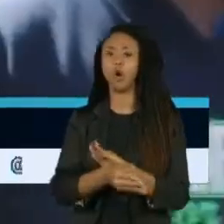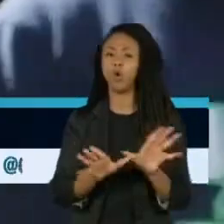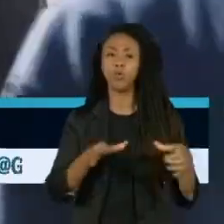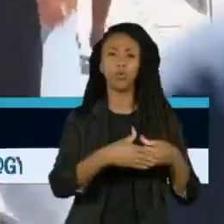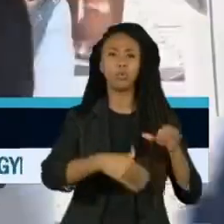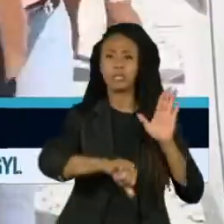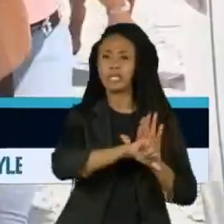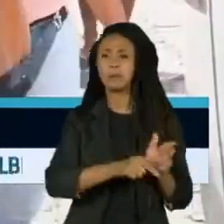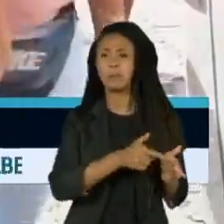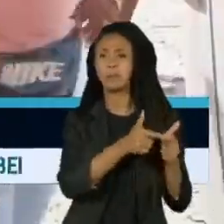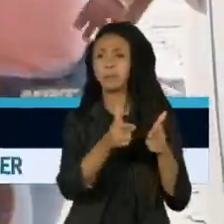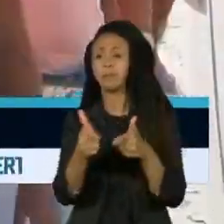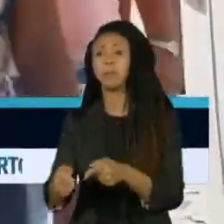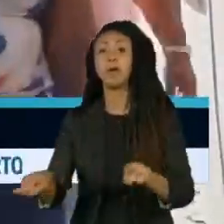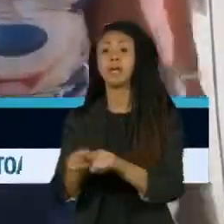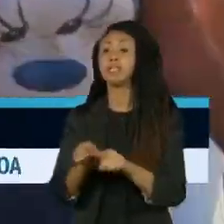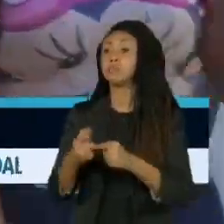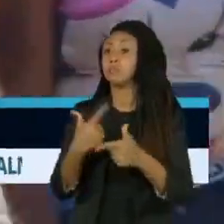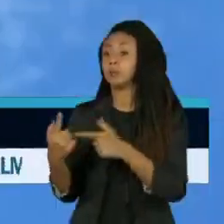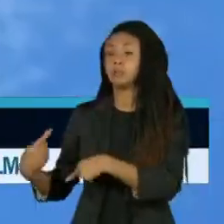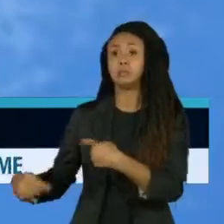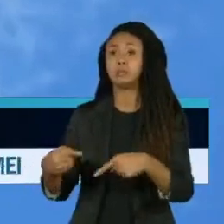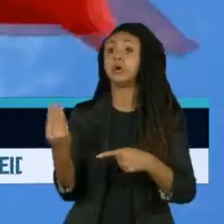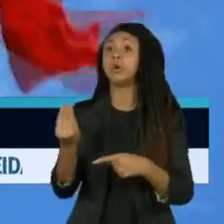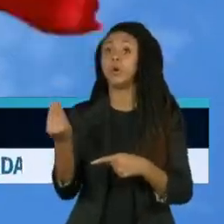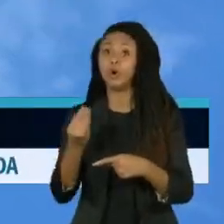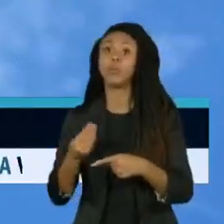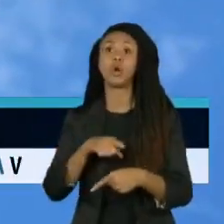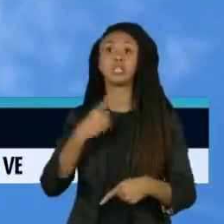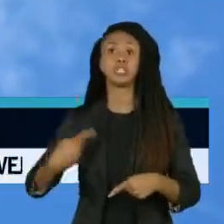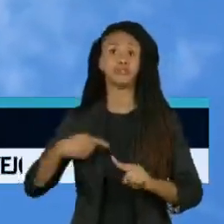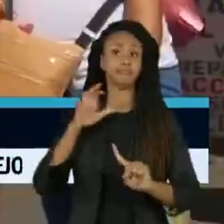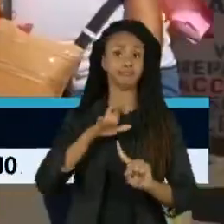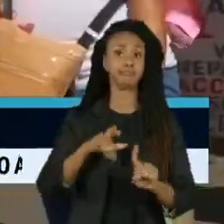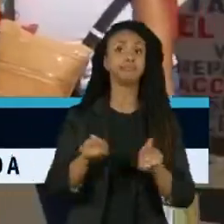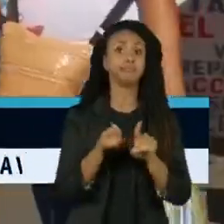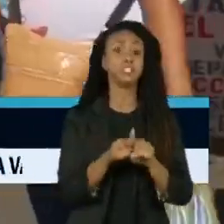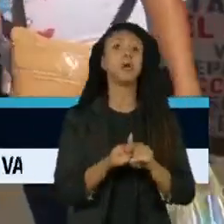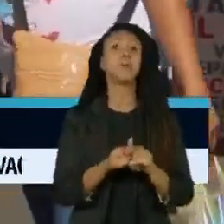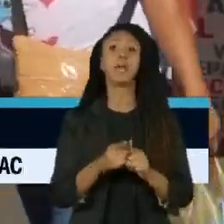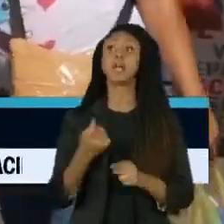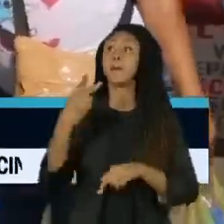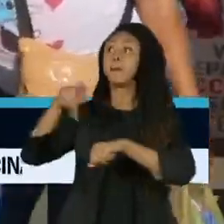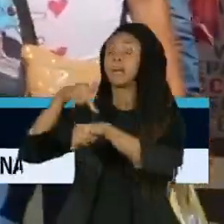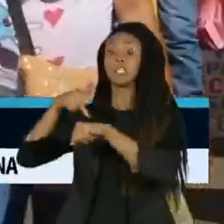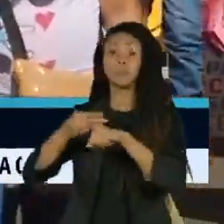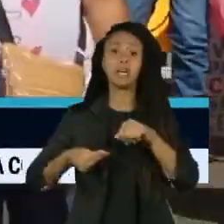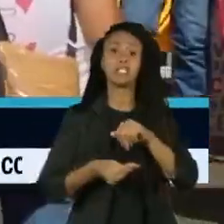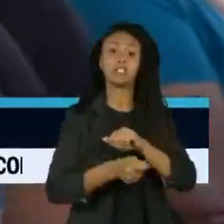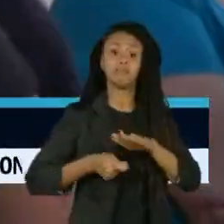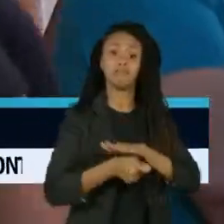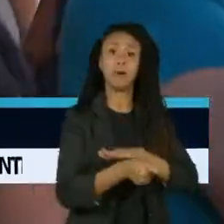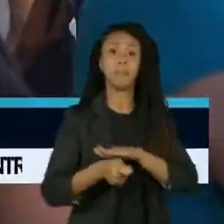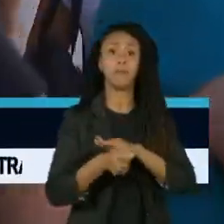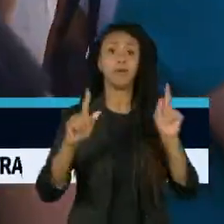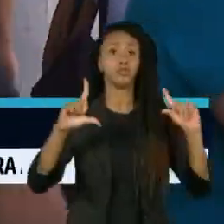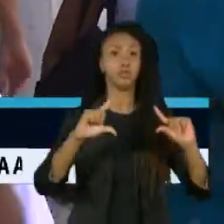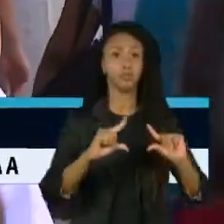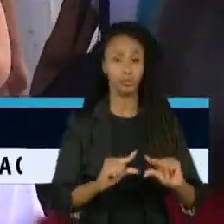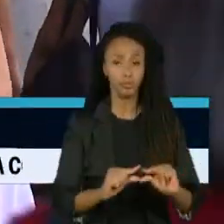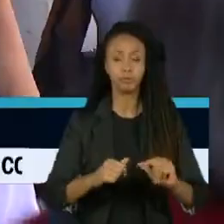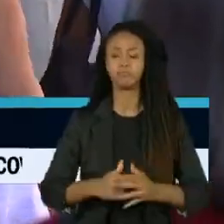tensões diplomáticas geradas pelo aumento da influência chinesa, queda de investimentos estrangeiros e uma perda de relevância global.